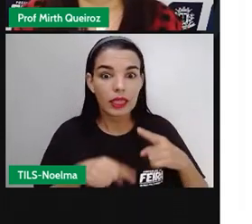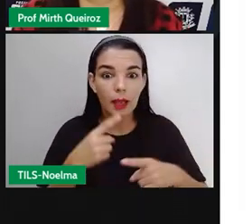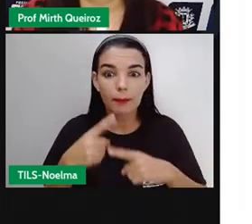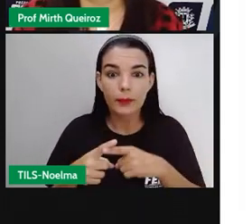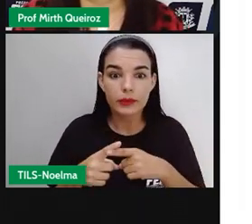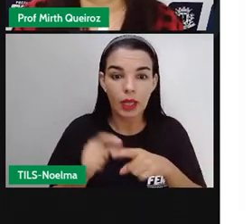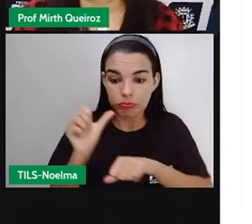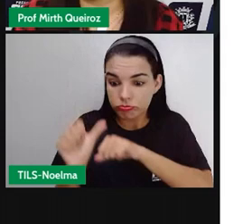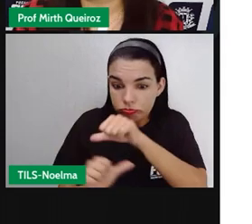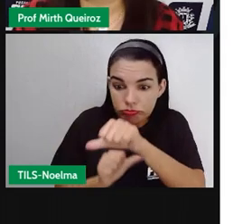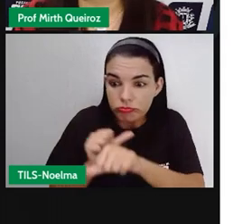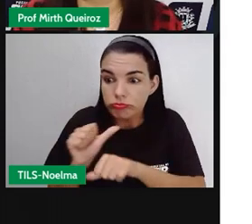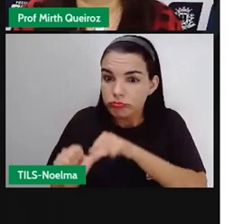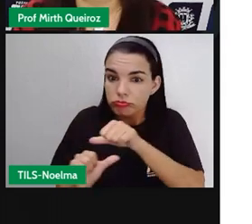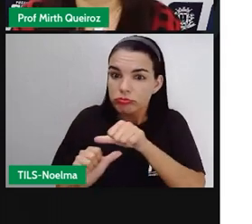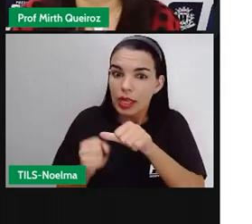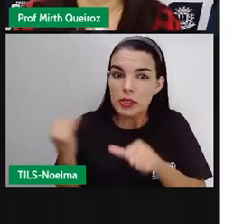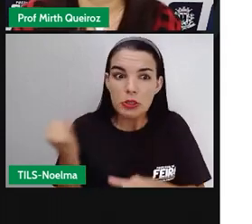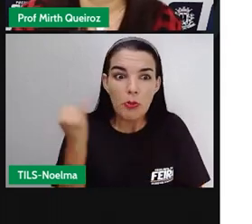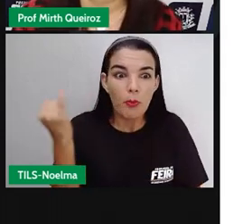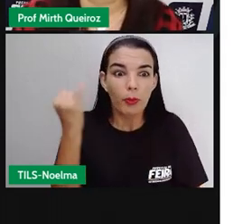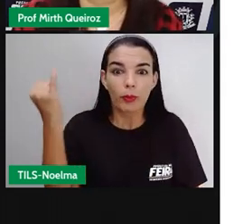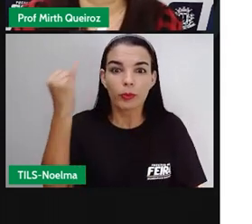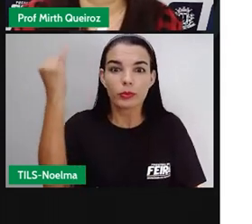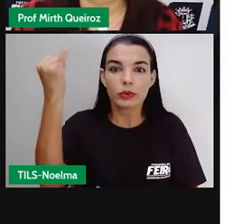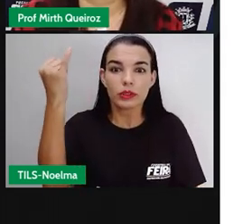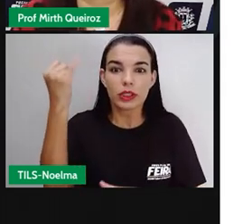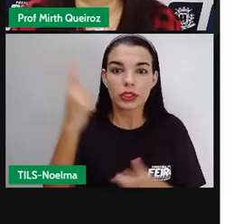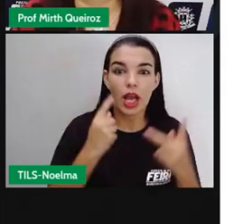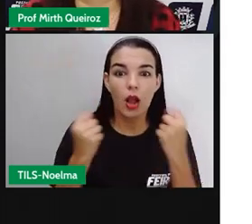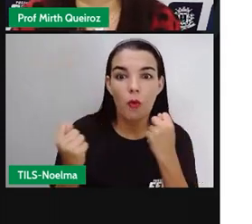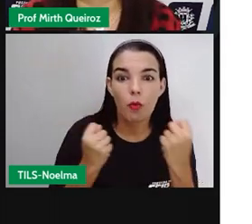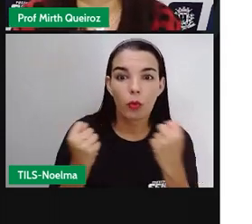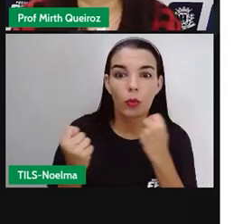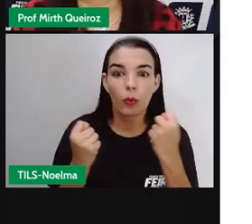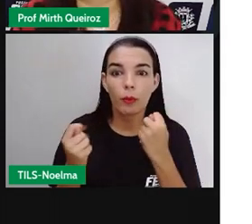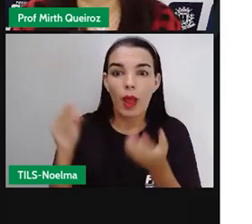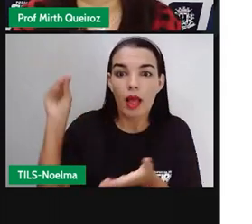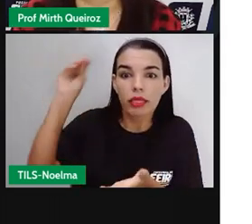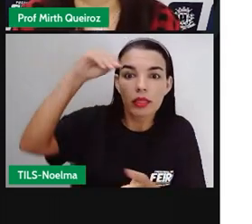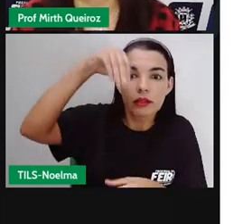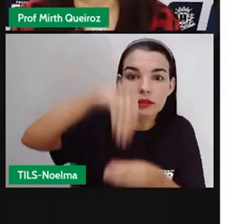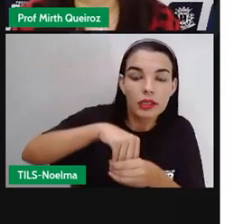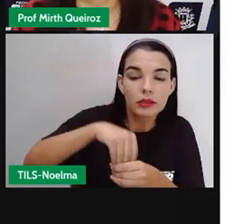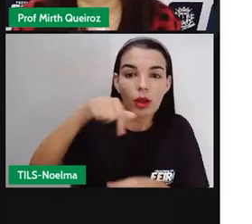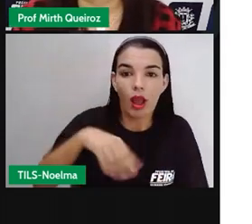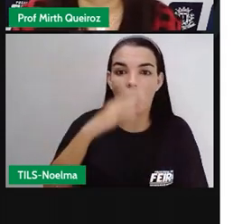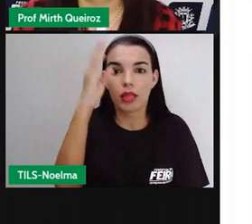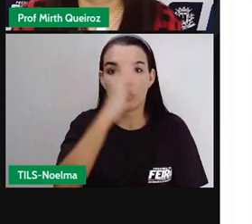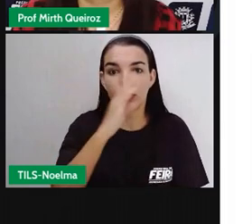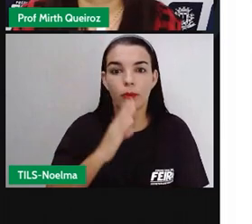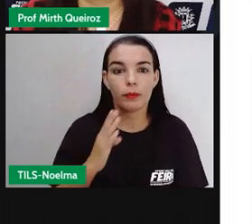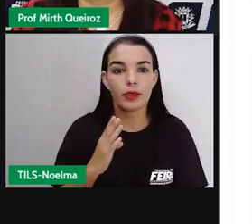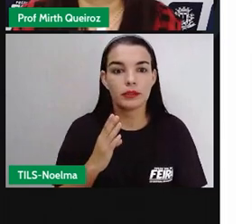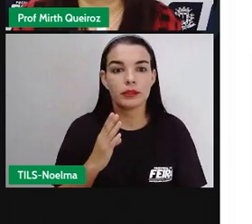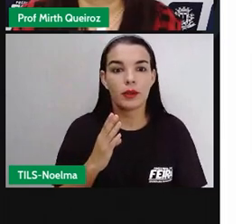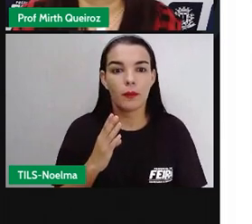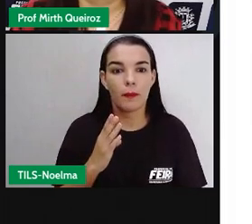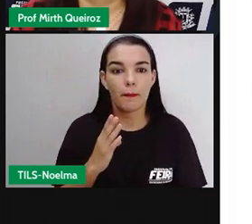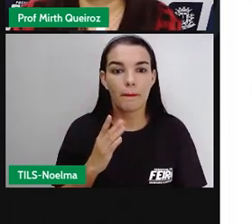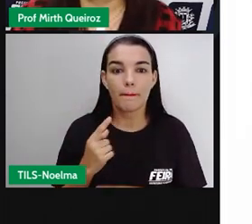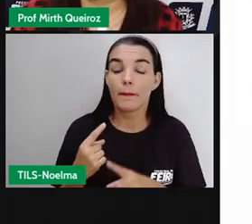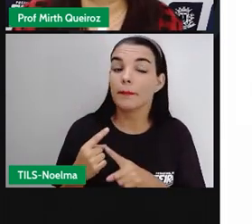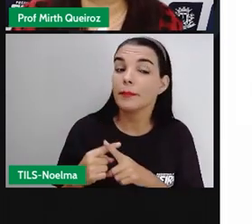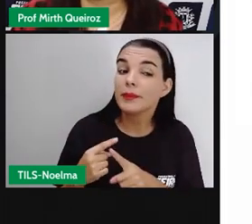uma importante iguaria aí, fazendo parte aí, se transformando, então, no ciclo do café.